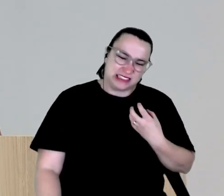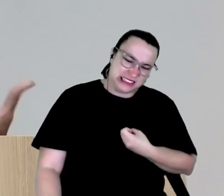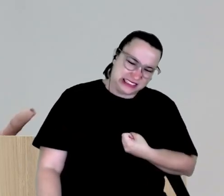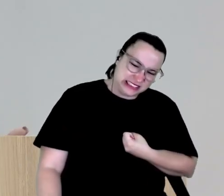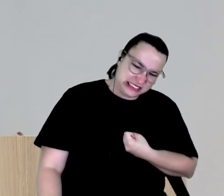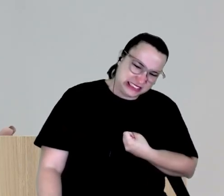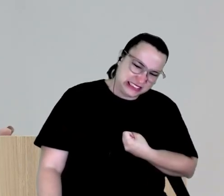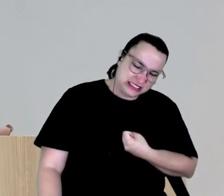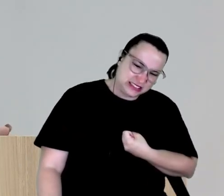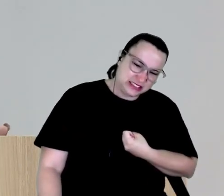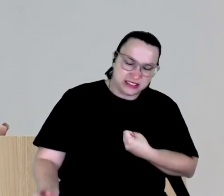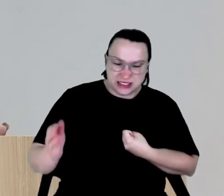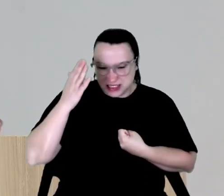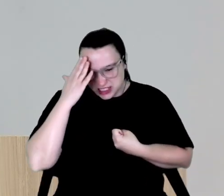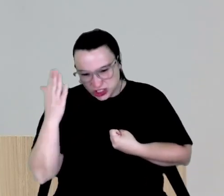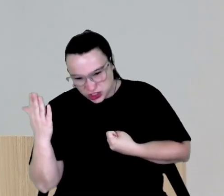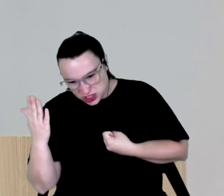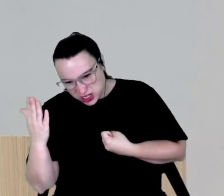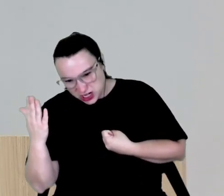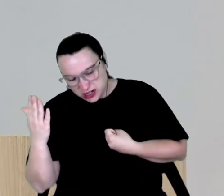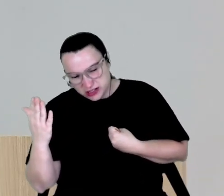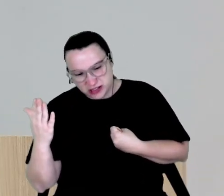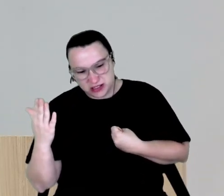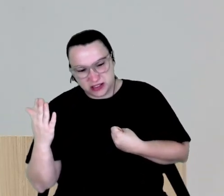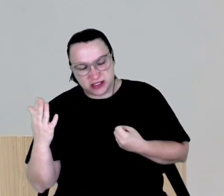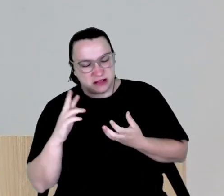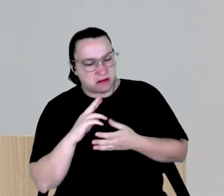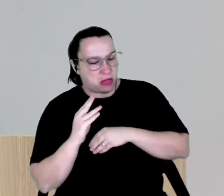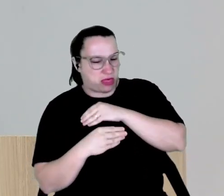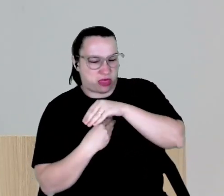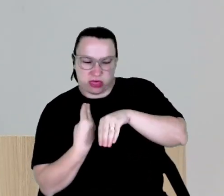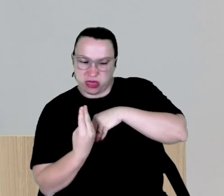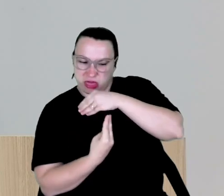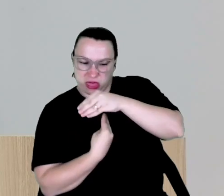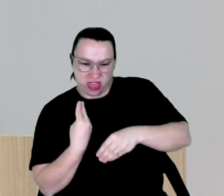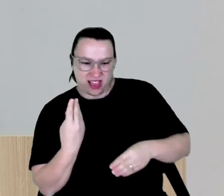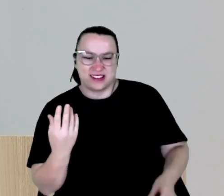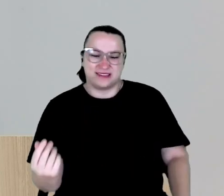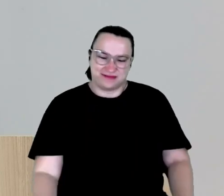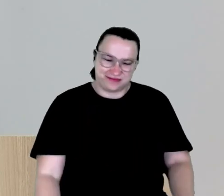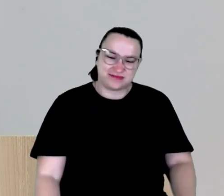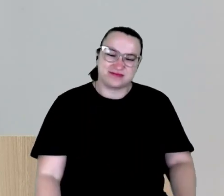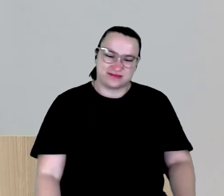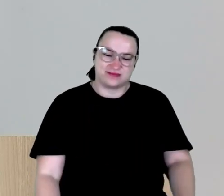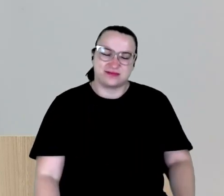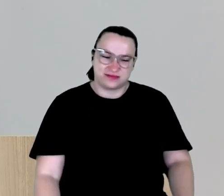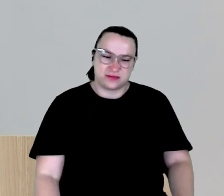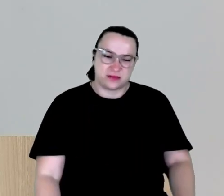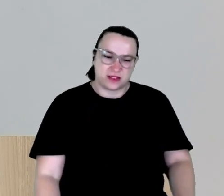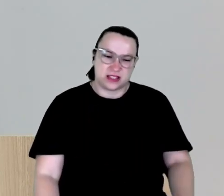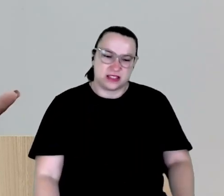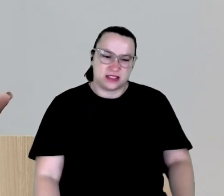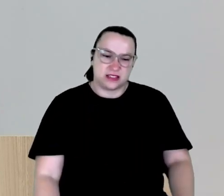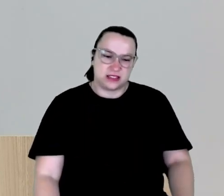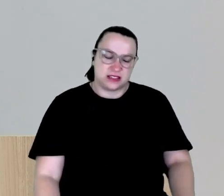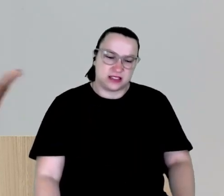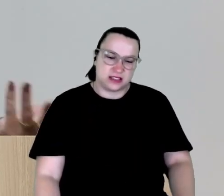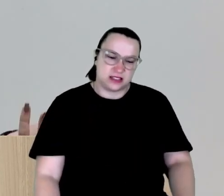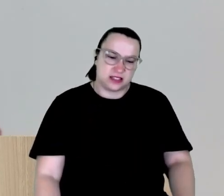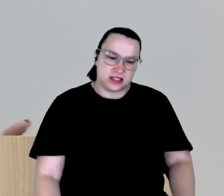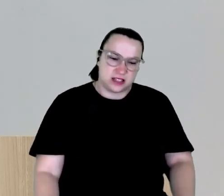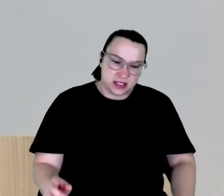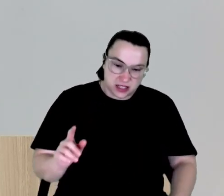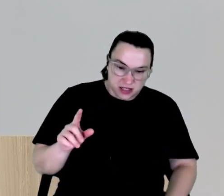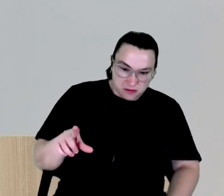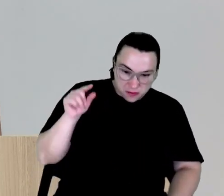Decepção, gratidão, enfim, várias coisas. Porque ver pessoas sendo eleitas e